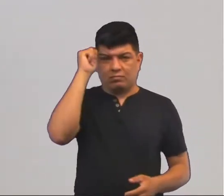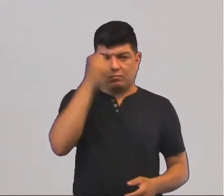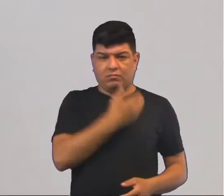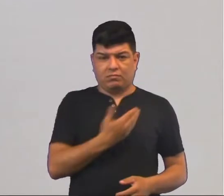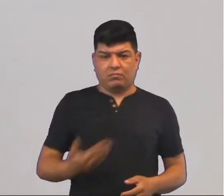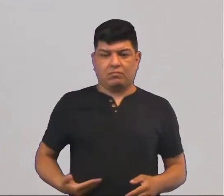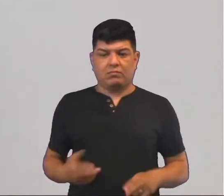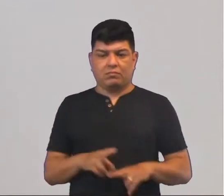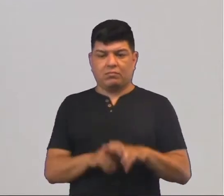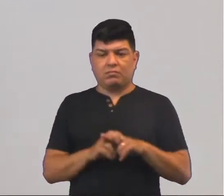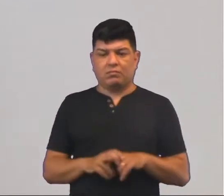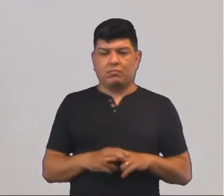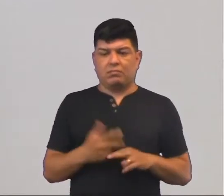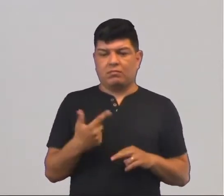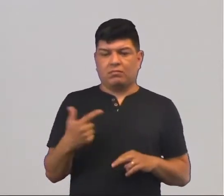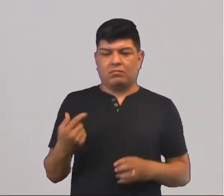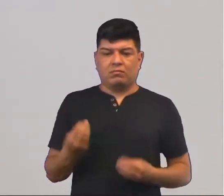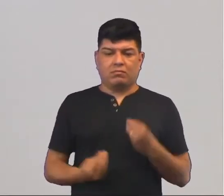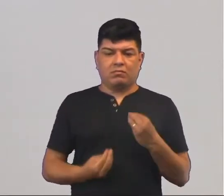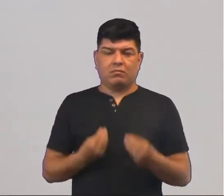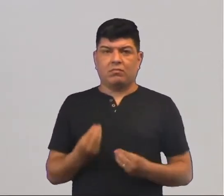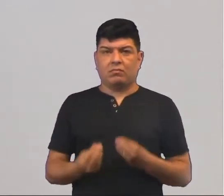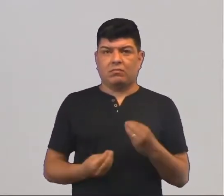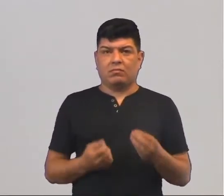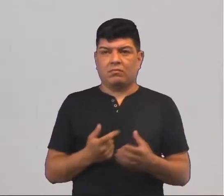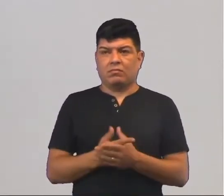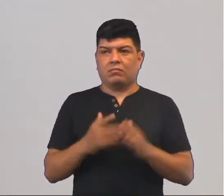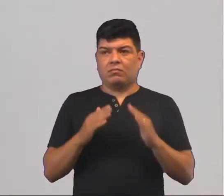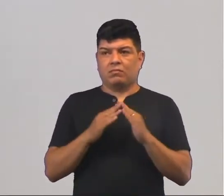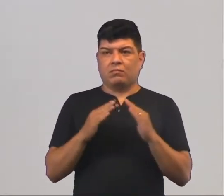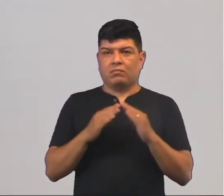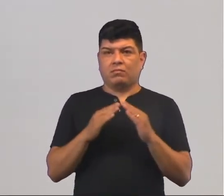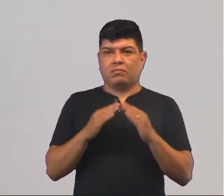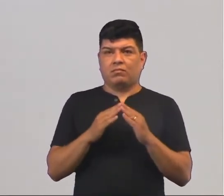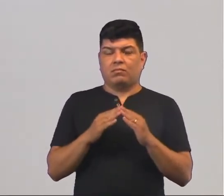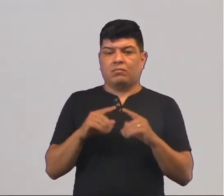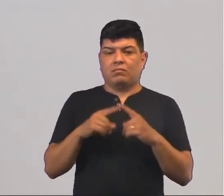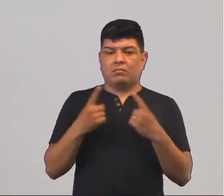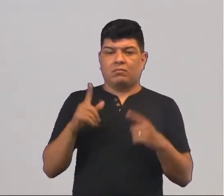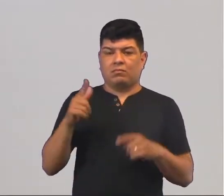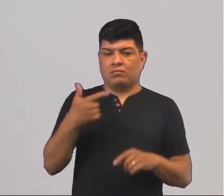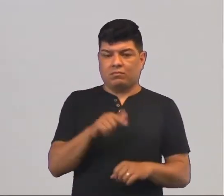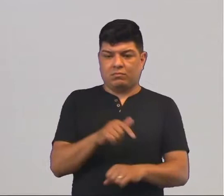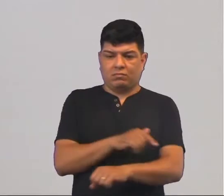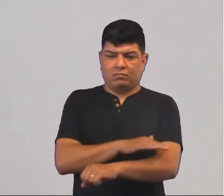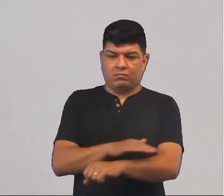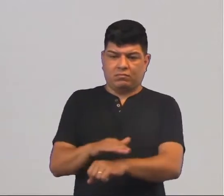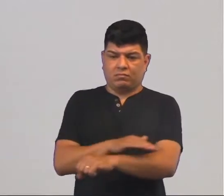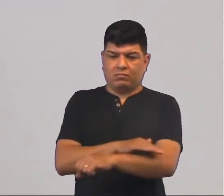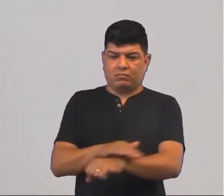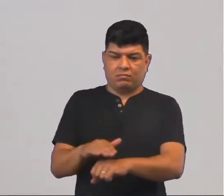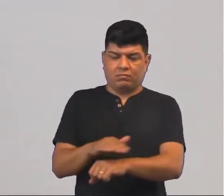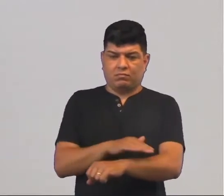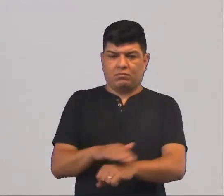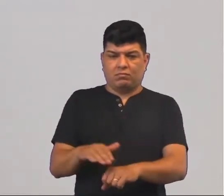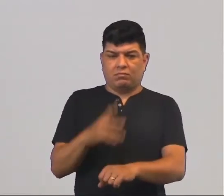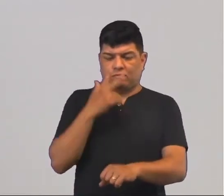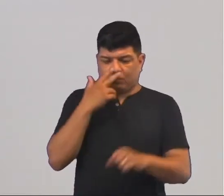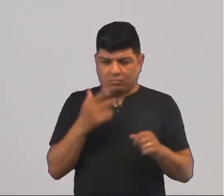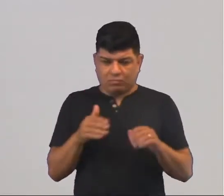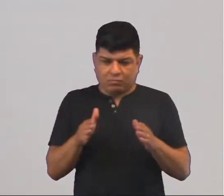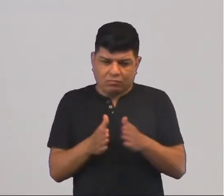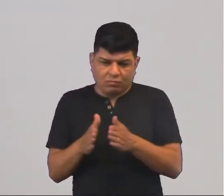governo, né? Então, não tem como, eu posso comprar um terreno ali num bairro ali, mas lá não tem asfalto, não tem rua, às vezes é umas